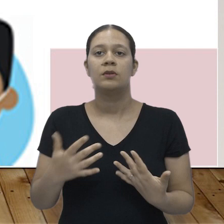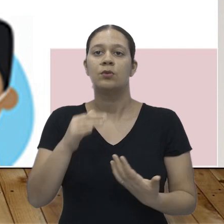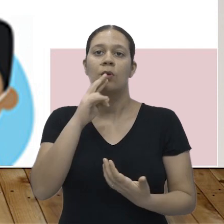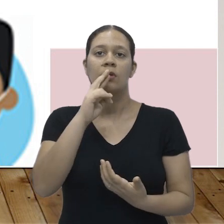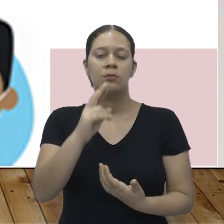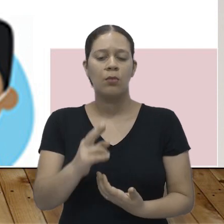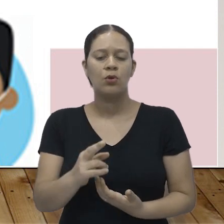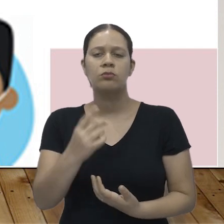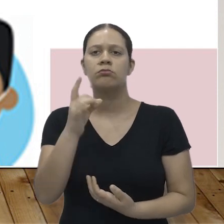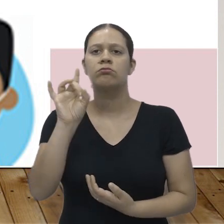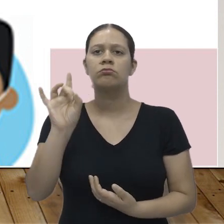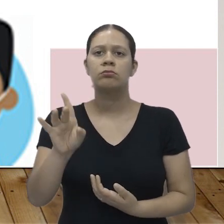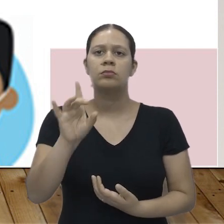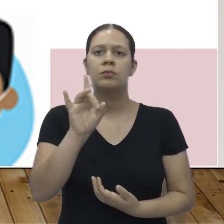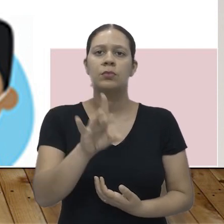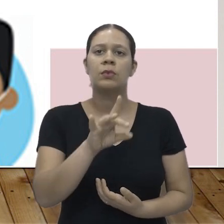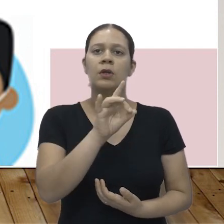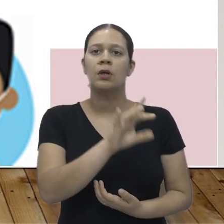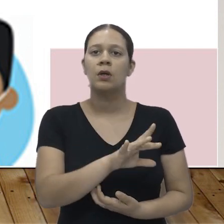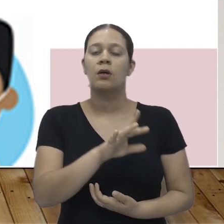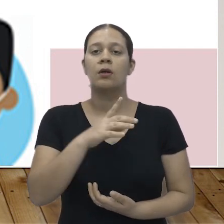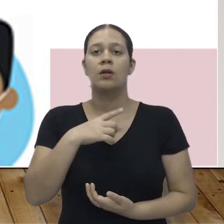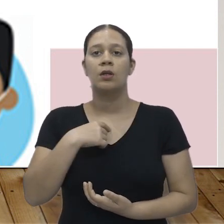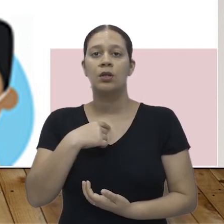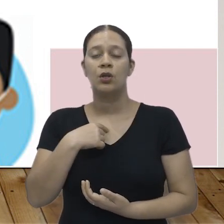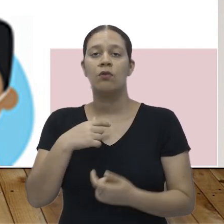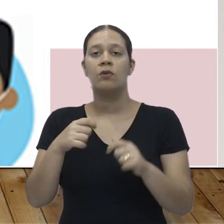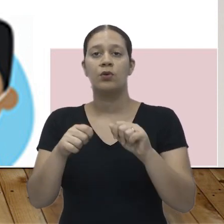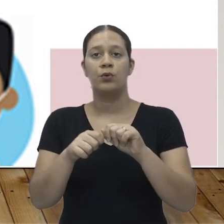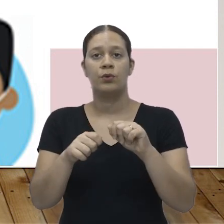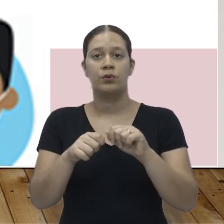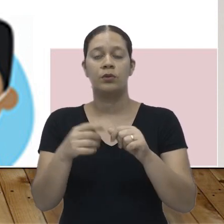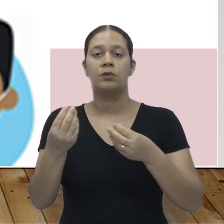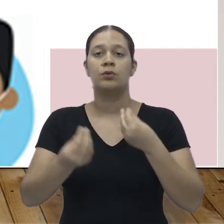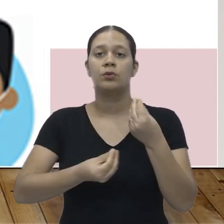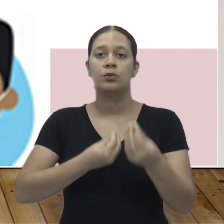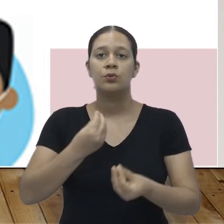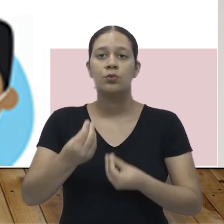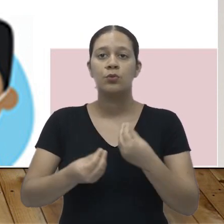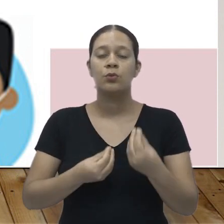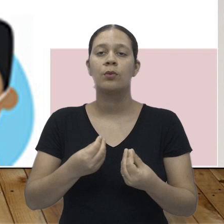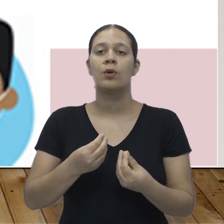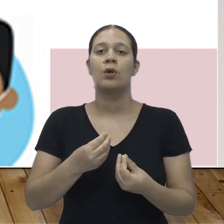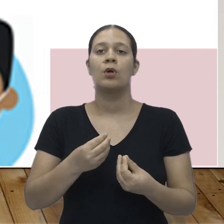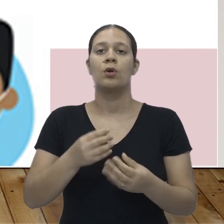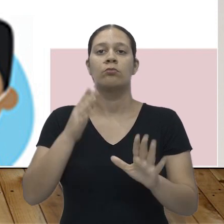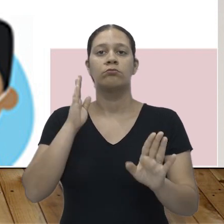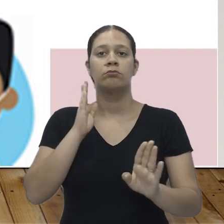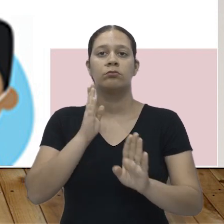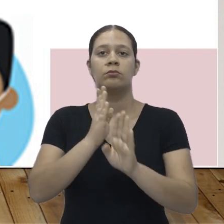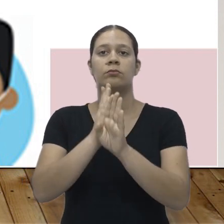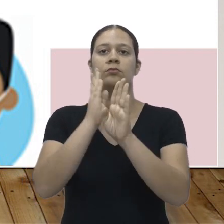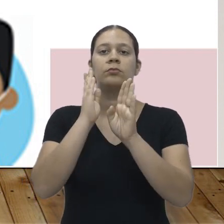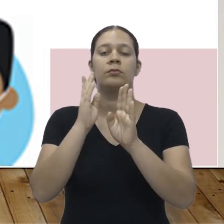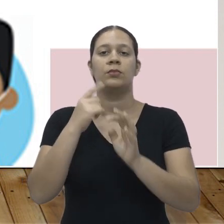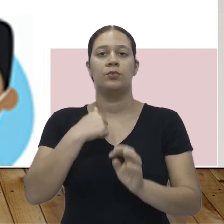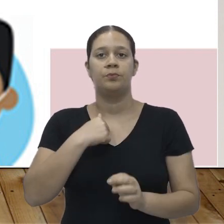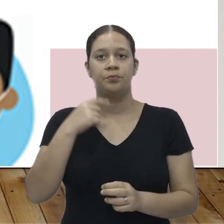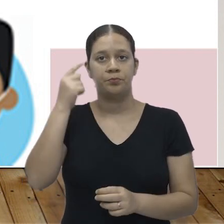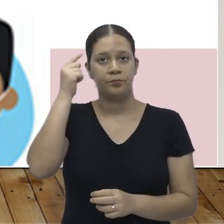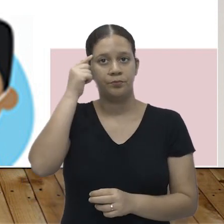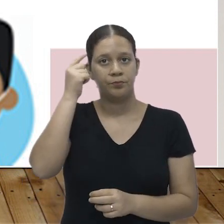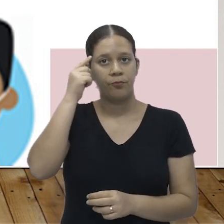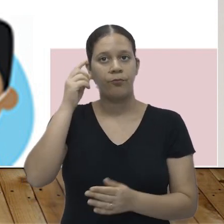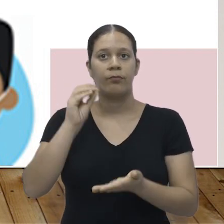explicações, isso também é uma resposta pessoal, mas uma das explicações que eu daria para dizer como eu cheguei ao resultado é que